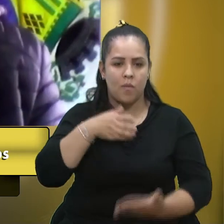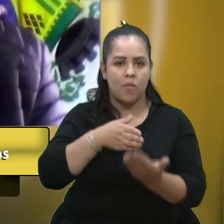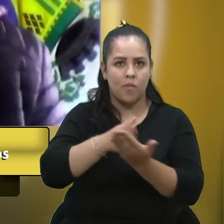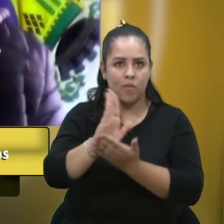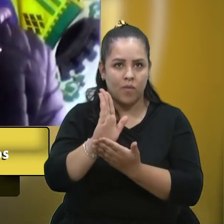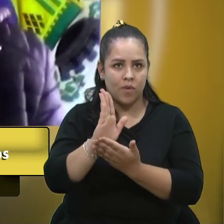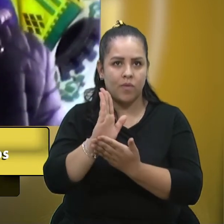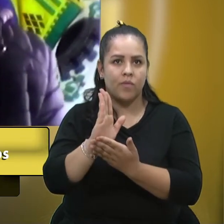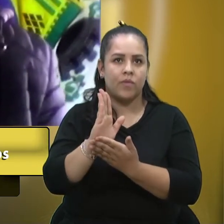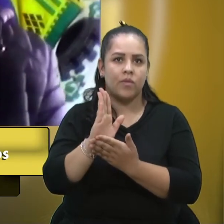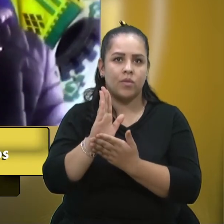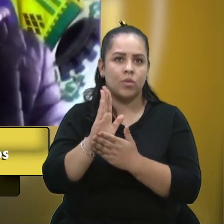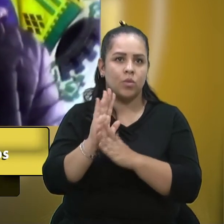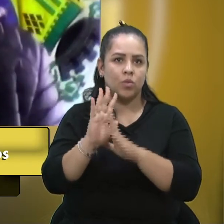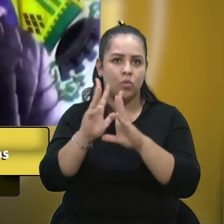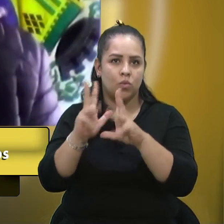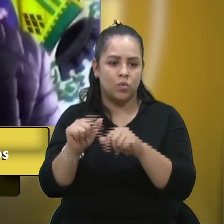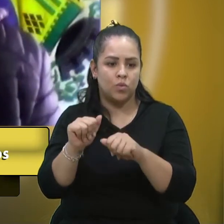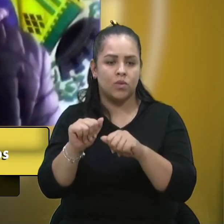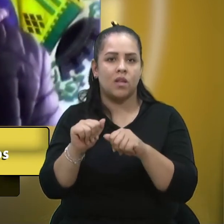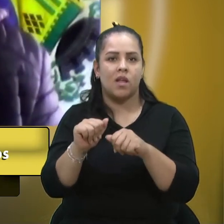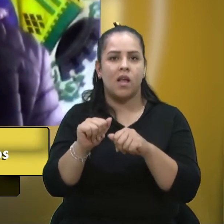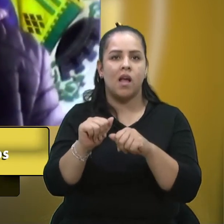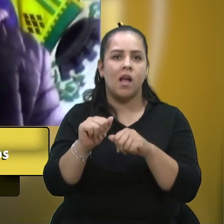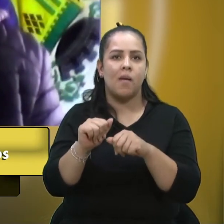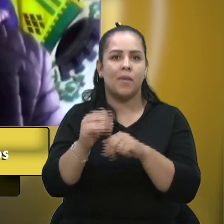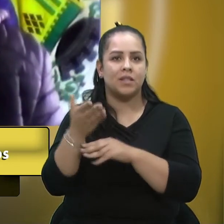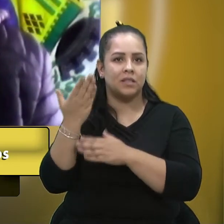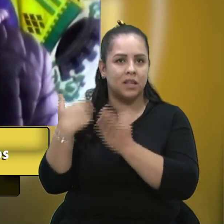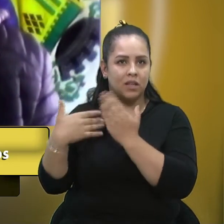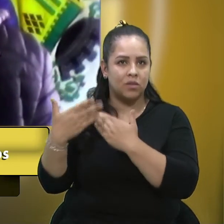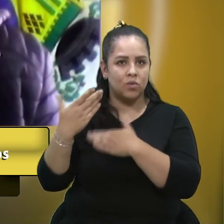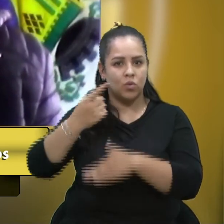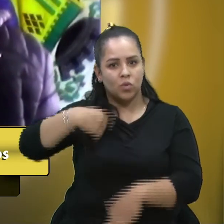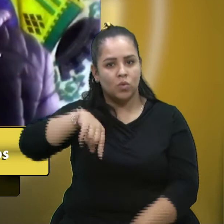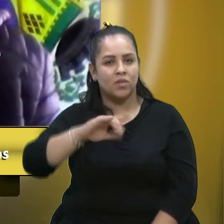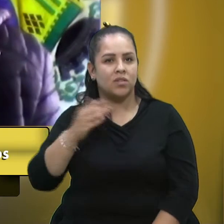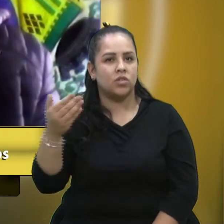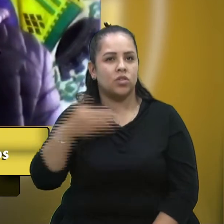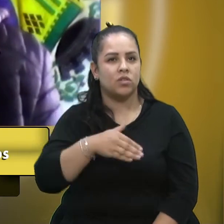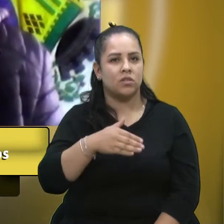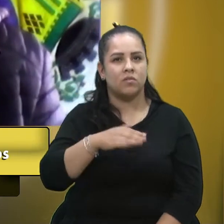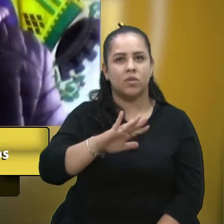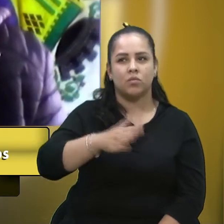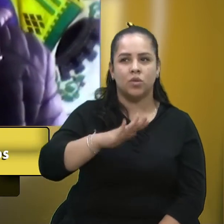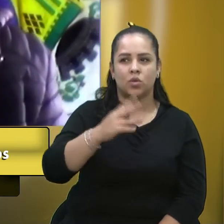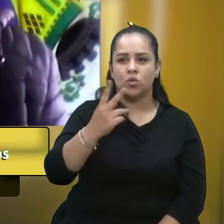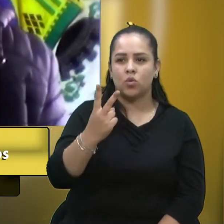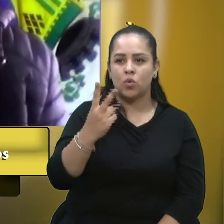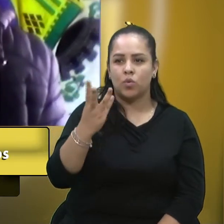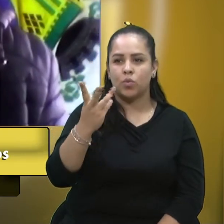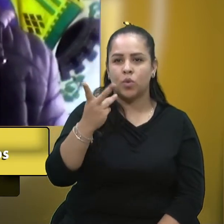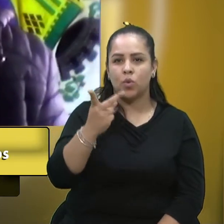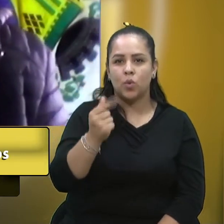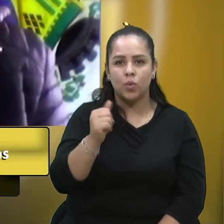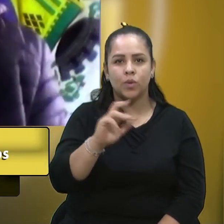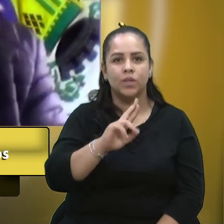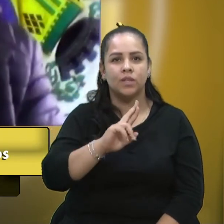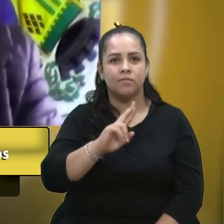desta casa na legislatura passada, nós trouxemos em torno de 2 milhões de reais